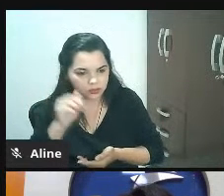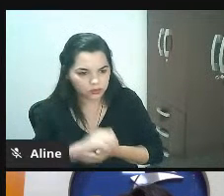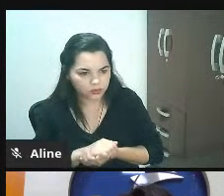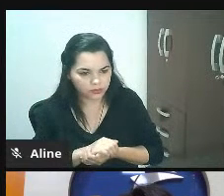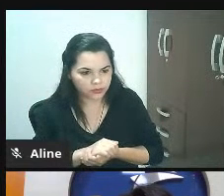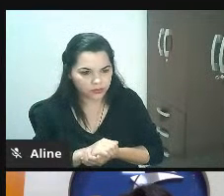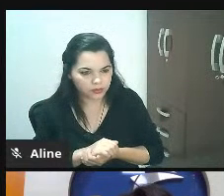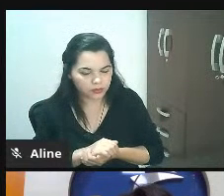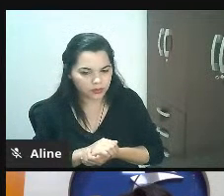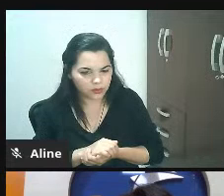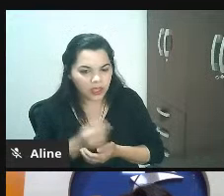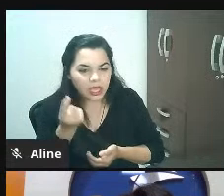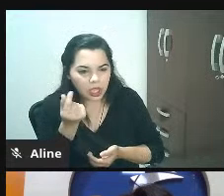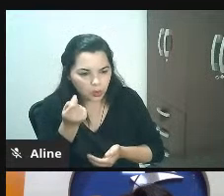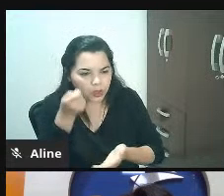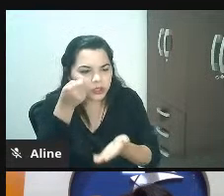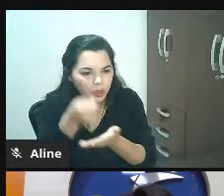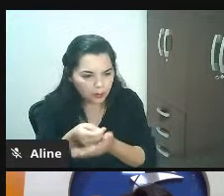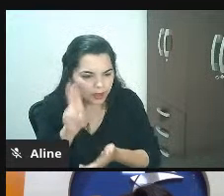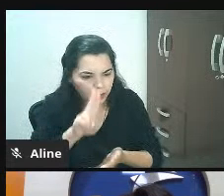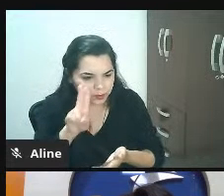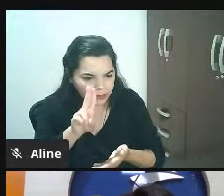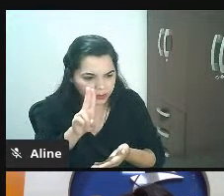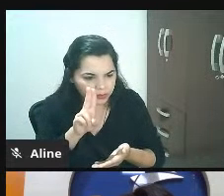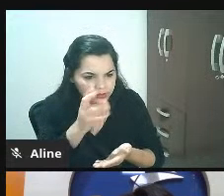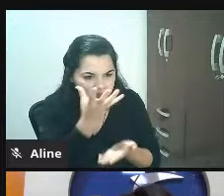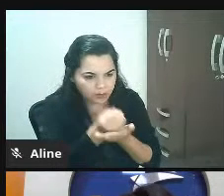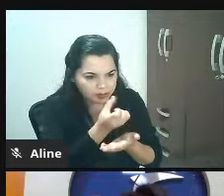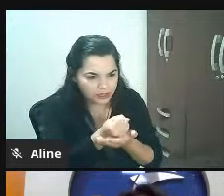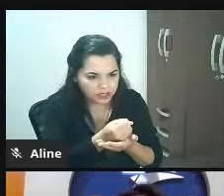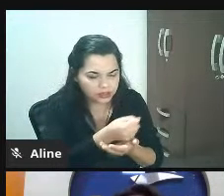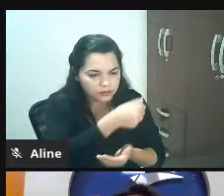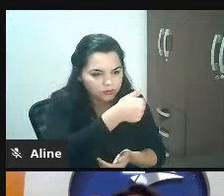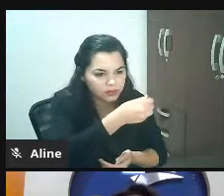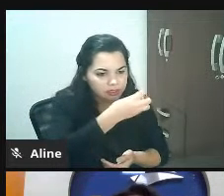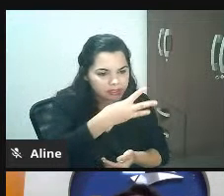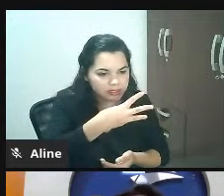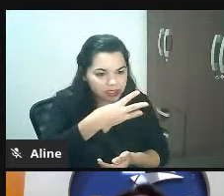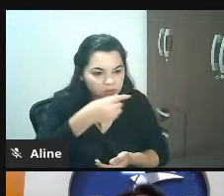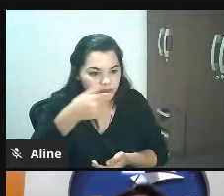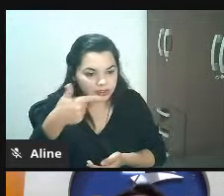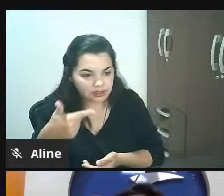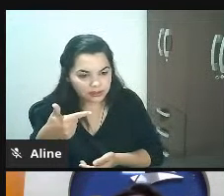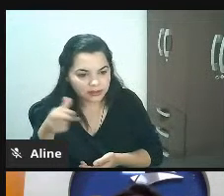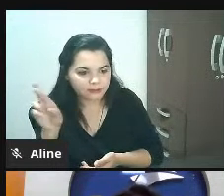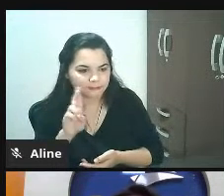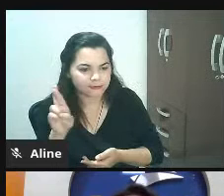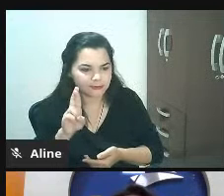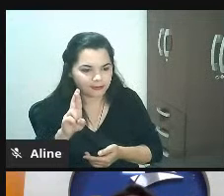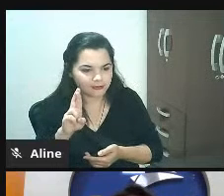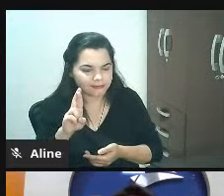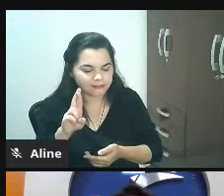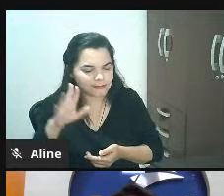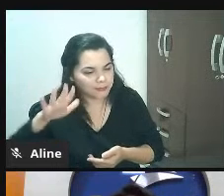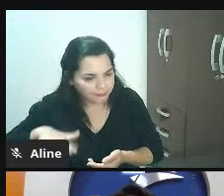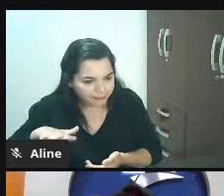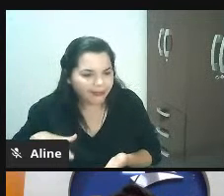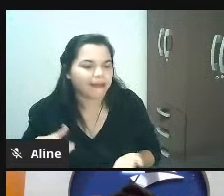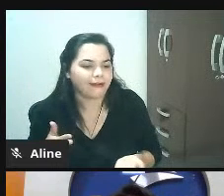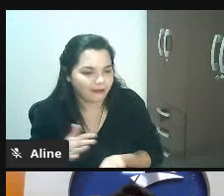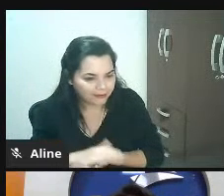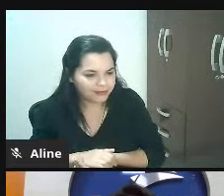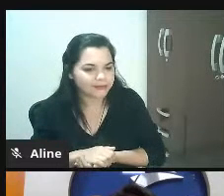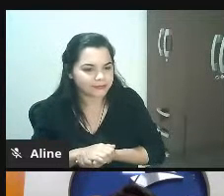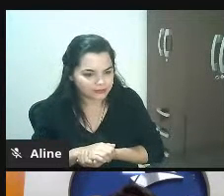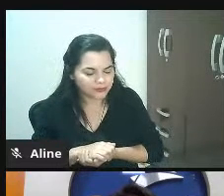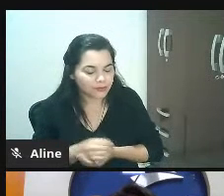pago de mensalidade para manter esse aplicativo no ar? 132 reais é muito barato para eu